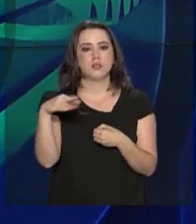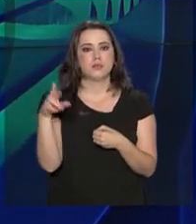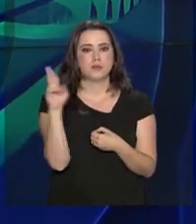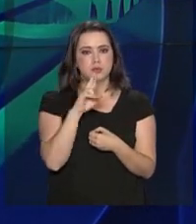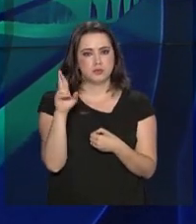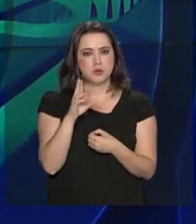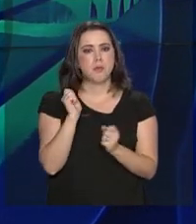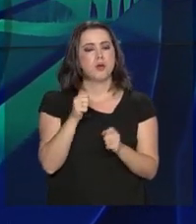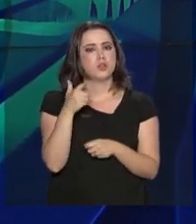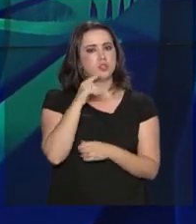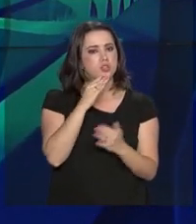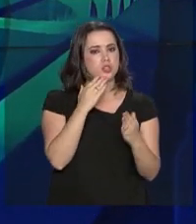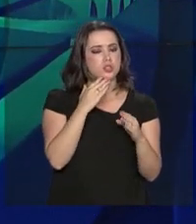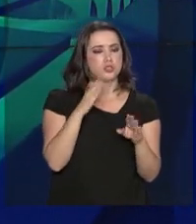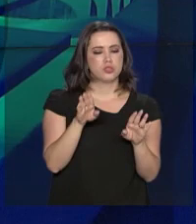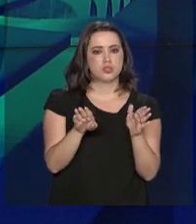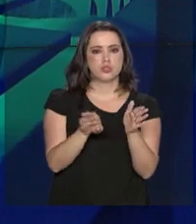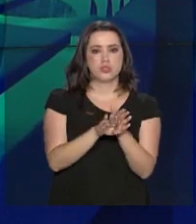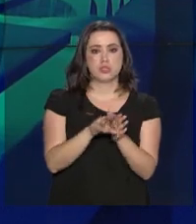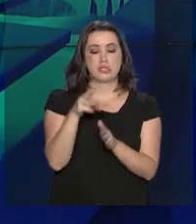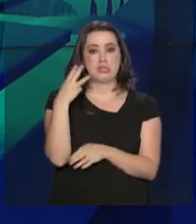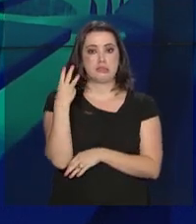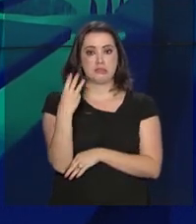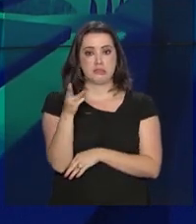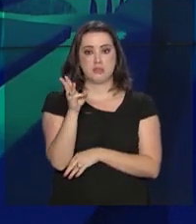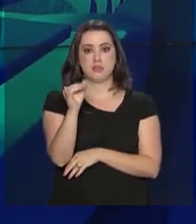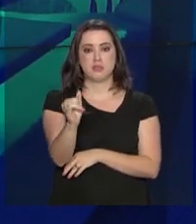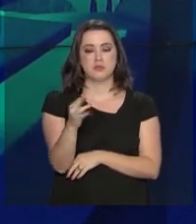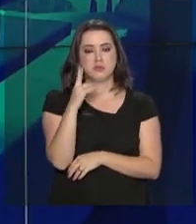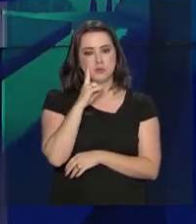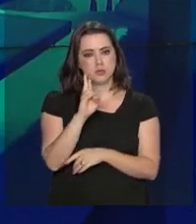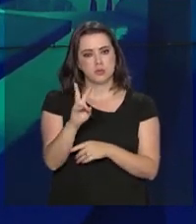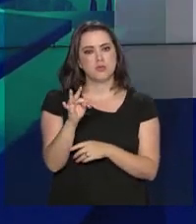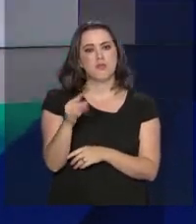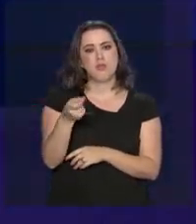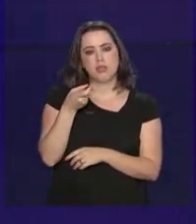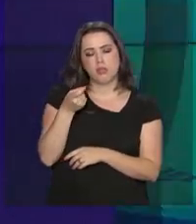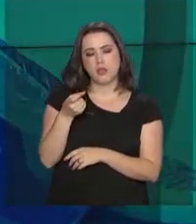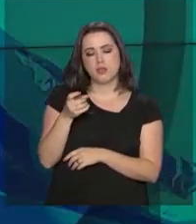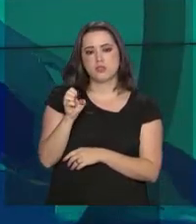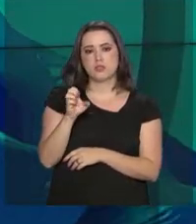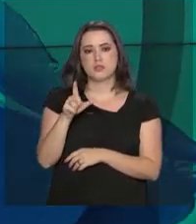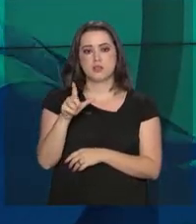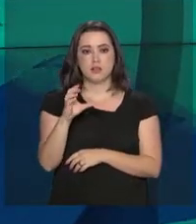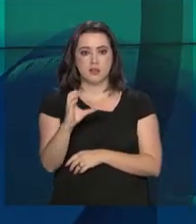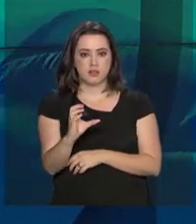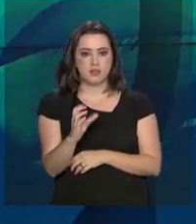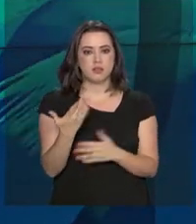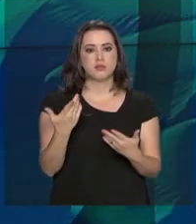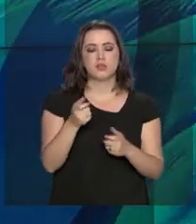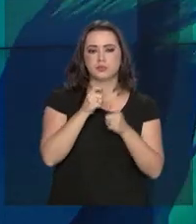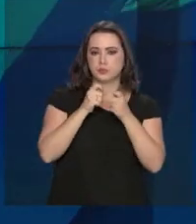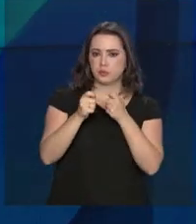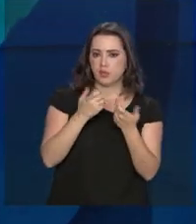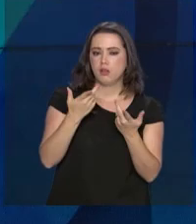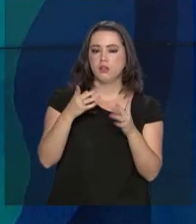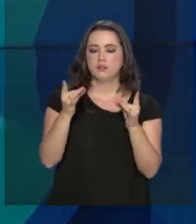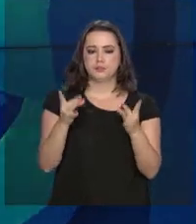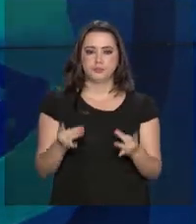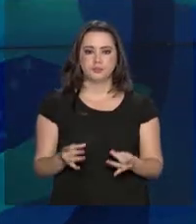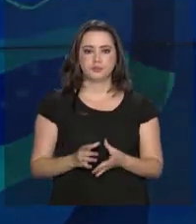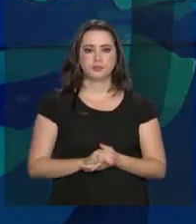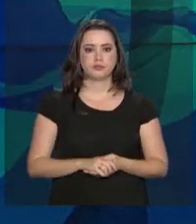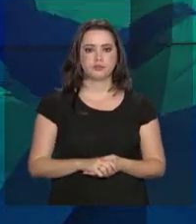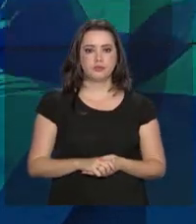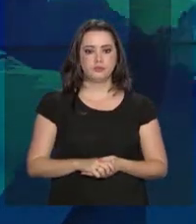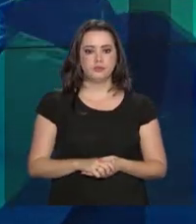bilhões no prazo de 16 anos, considerando reajustes da taxa Selic. A repórter Gabriela Noronha tem os detalhes.